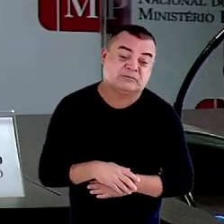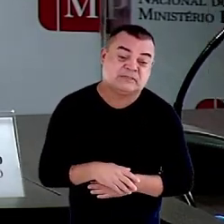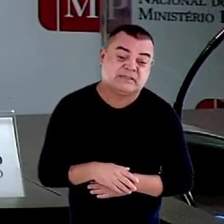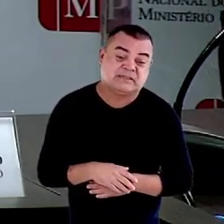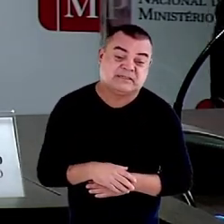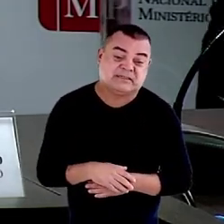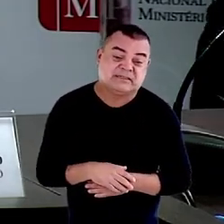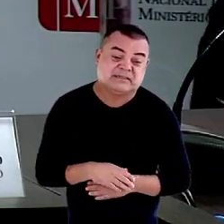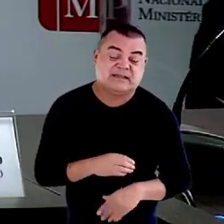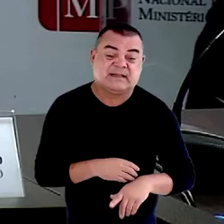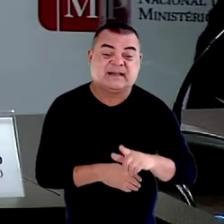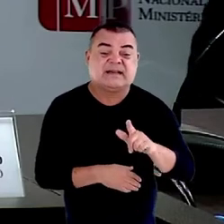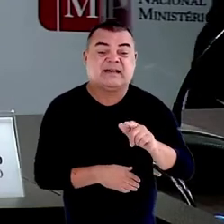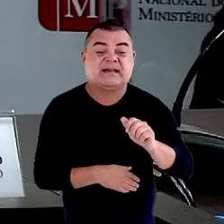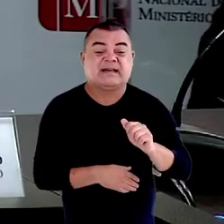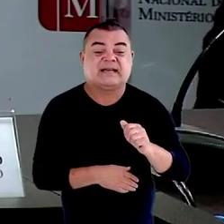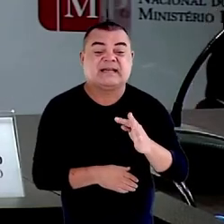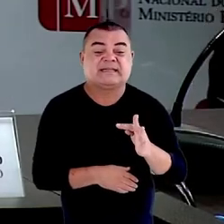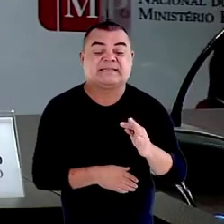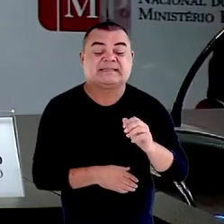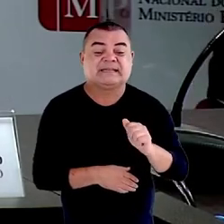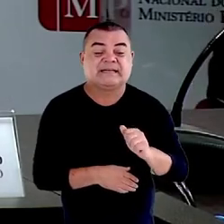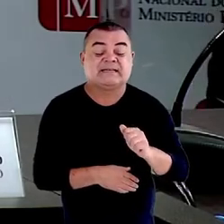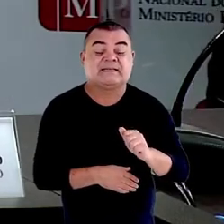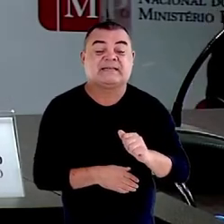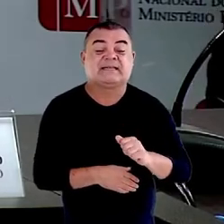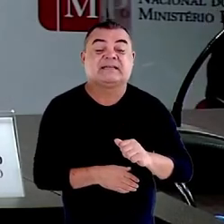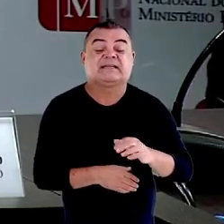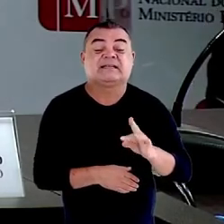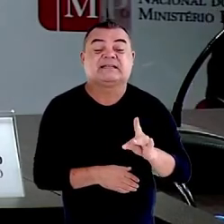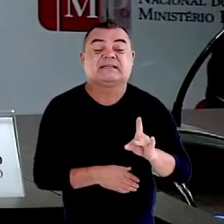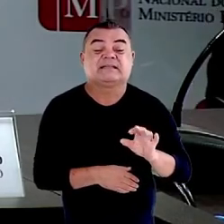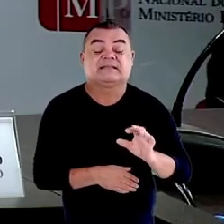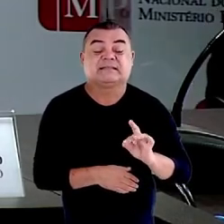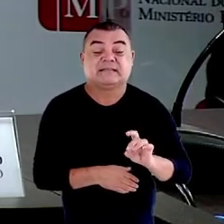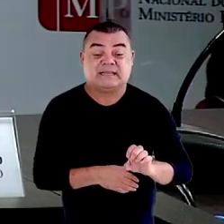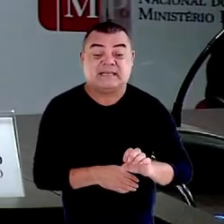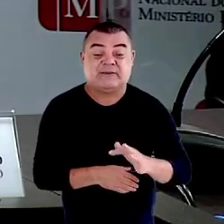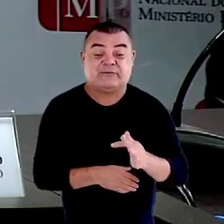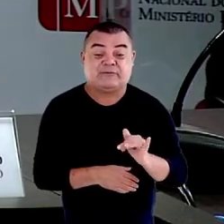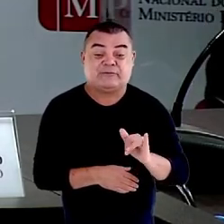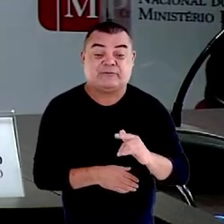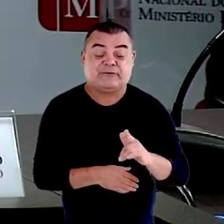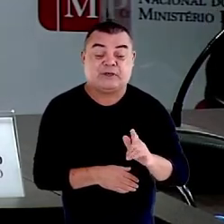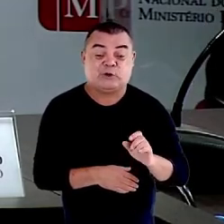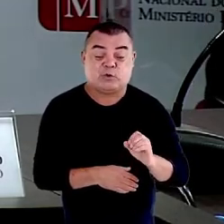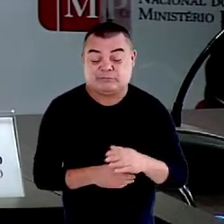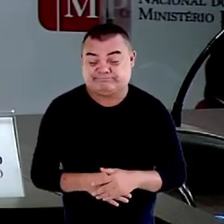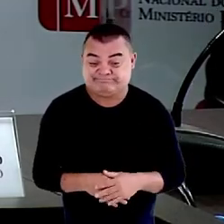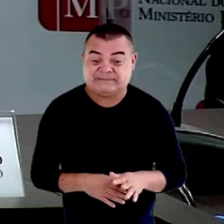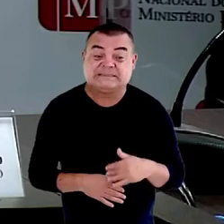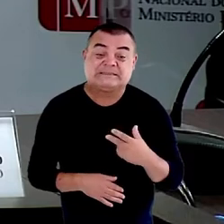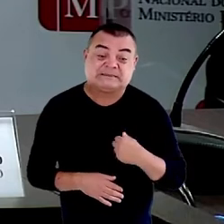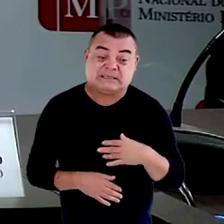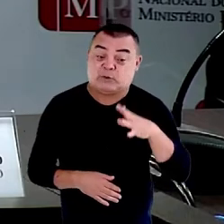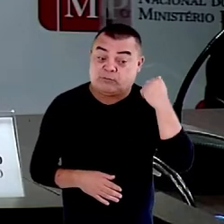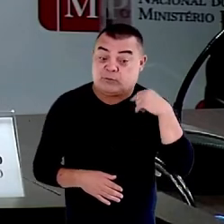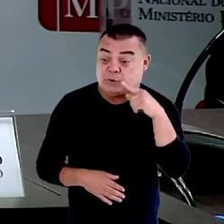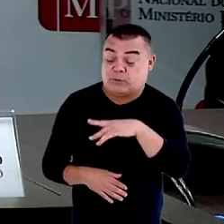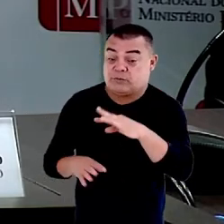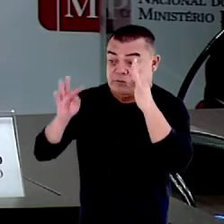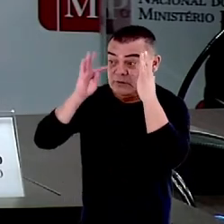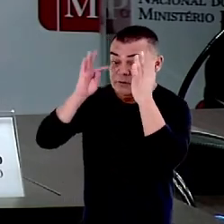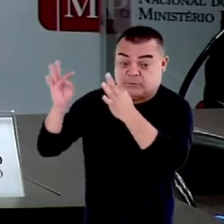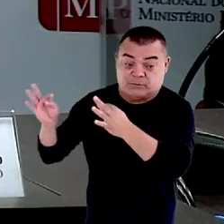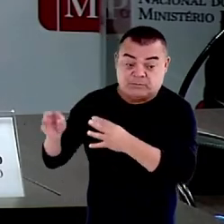figo, uma lata de doce de figo na porta de uma quitanda. Então, fui ouvir o depoimento da